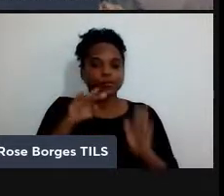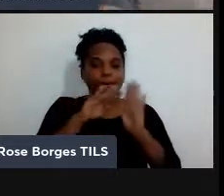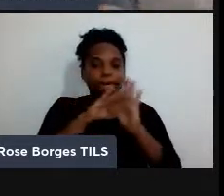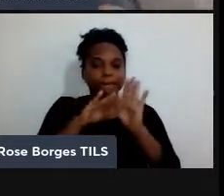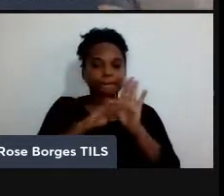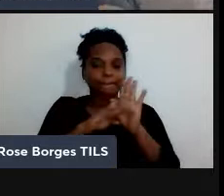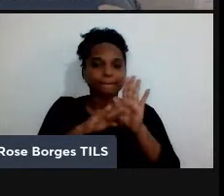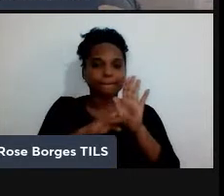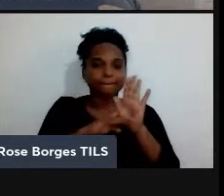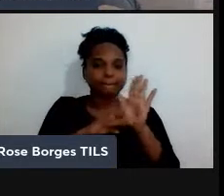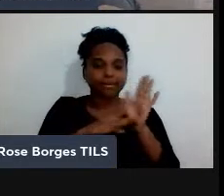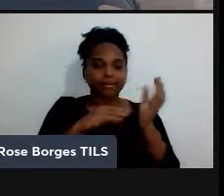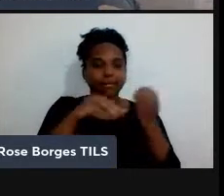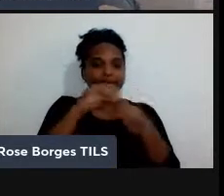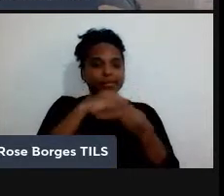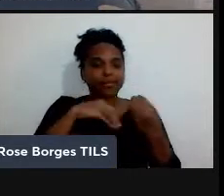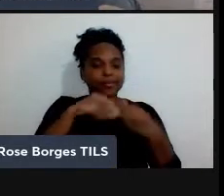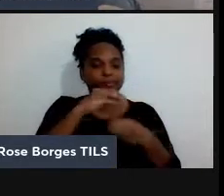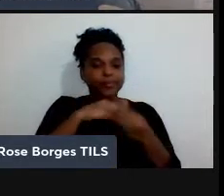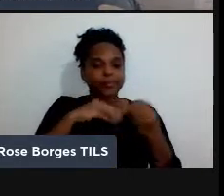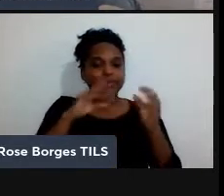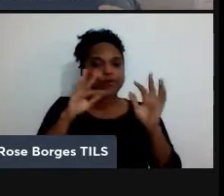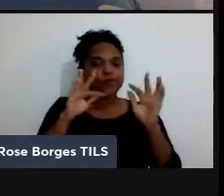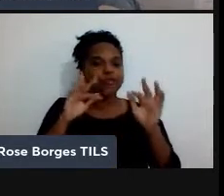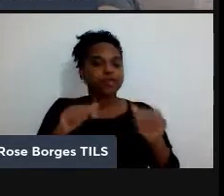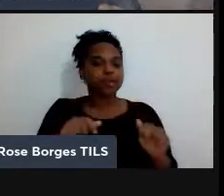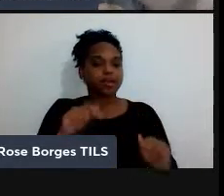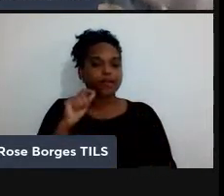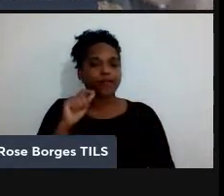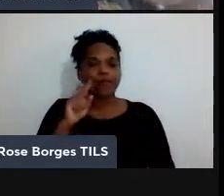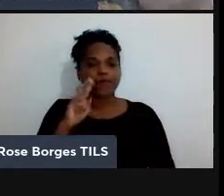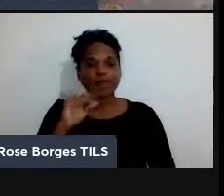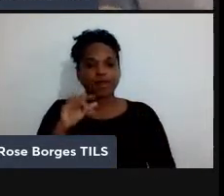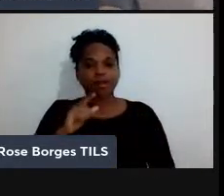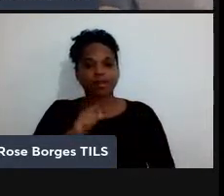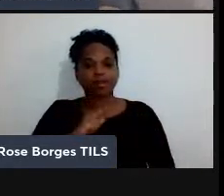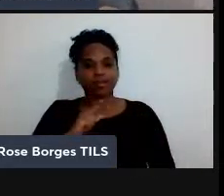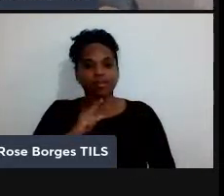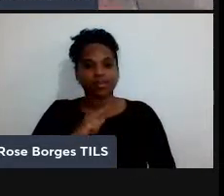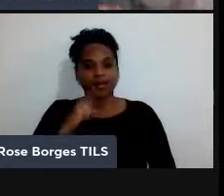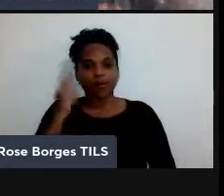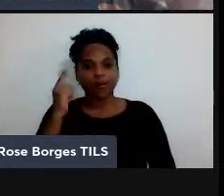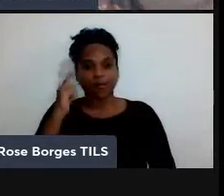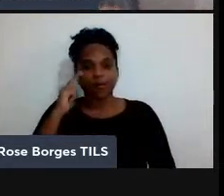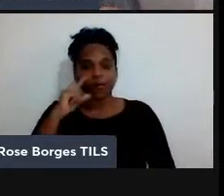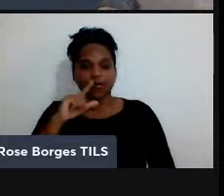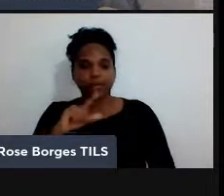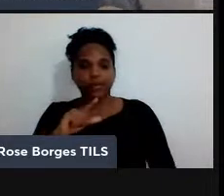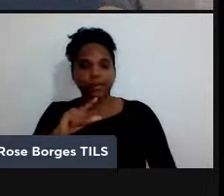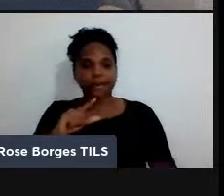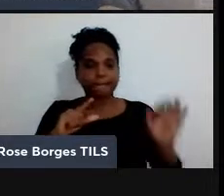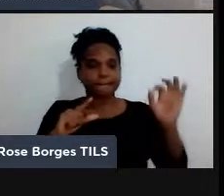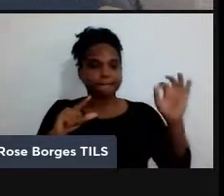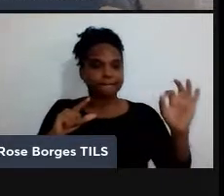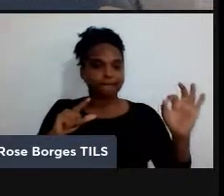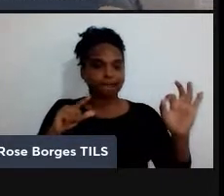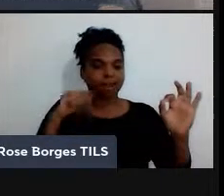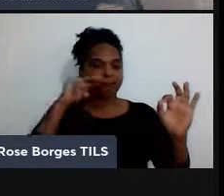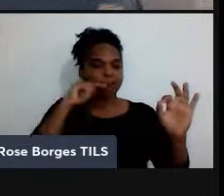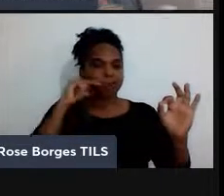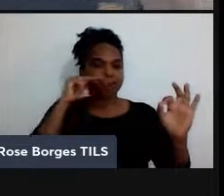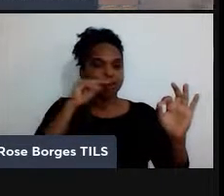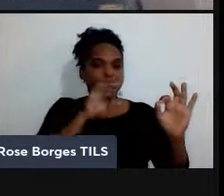fazendo isso consecutivamente, no final, o que eu vou ter é um par emaranhado entre esses dois pontos distantes.